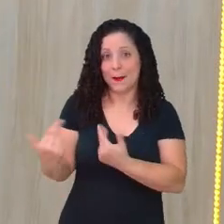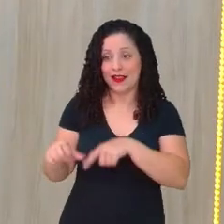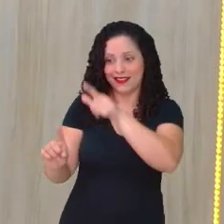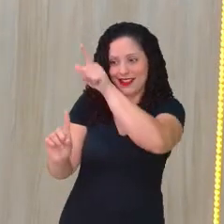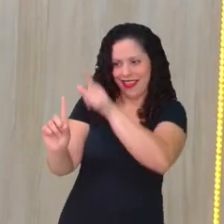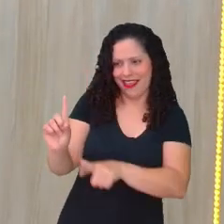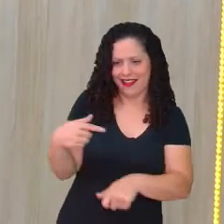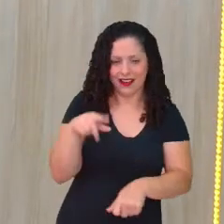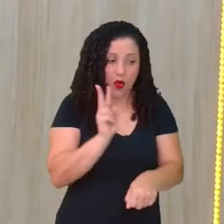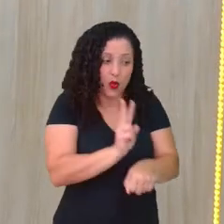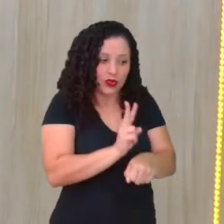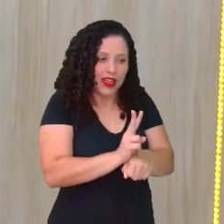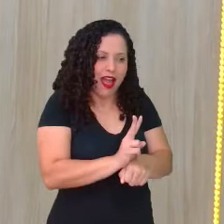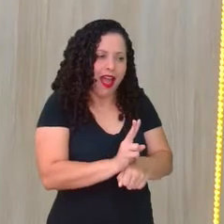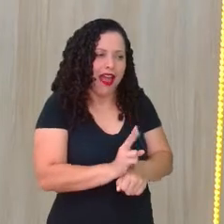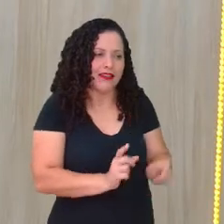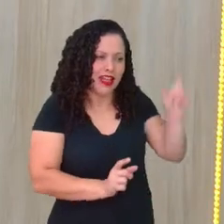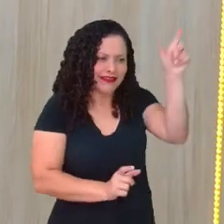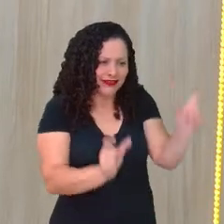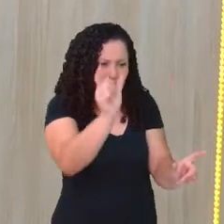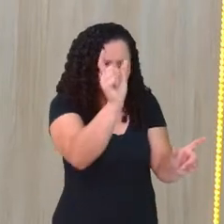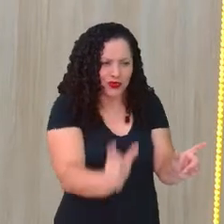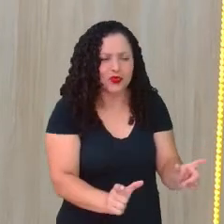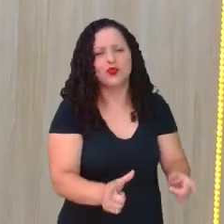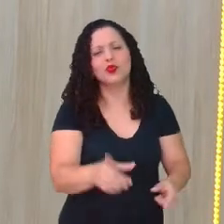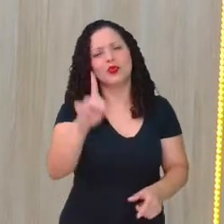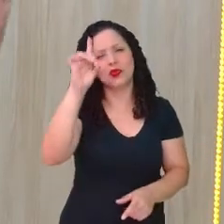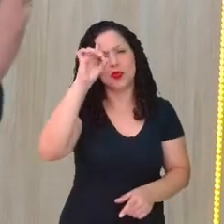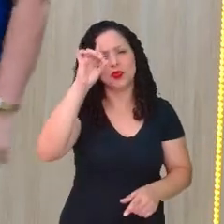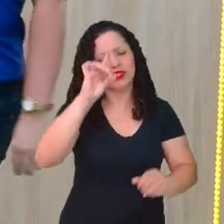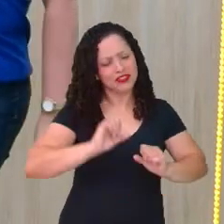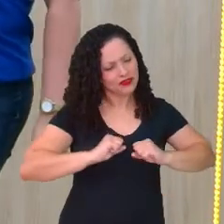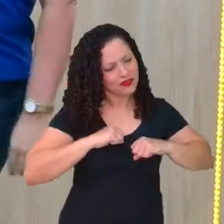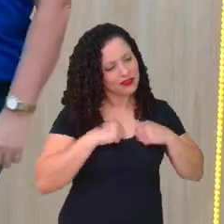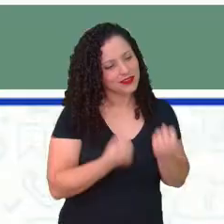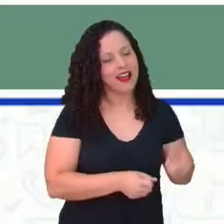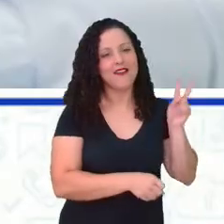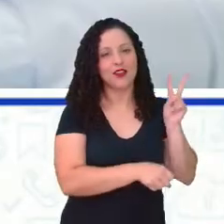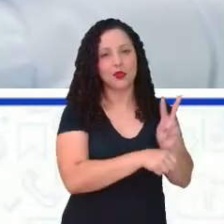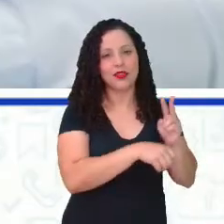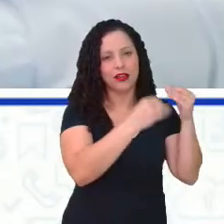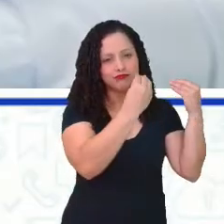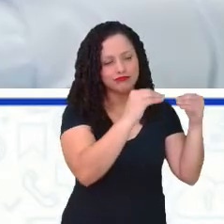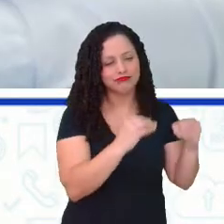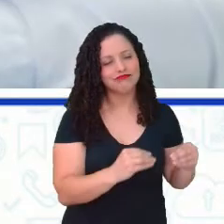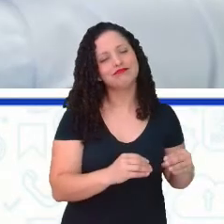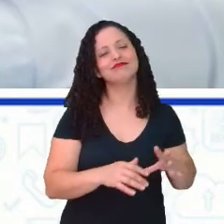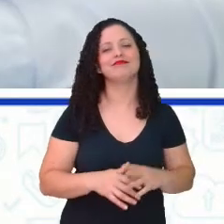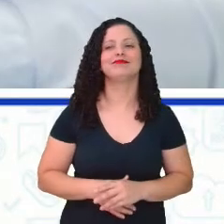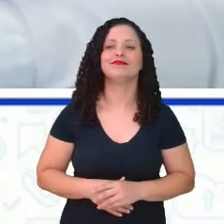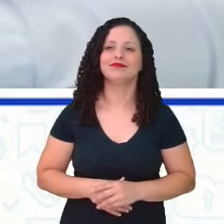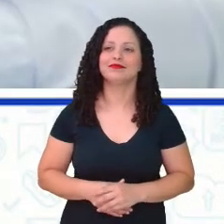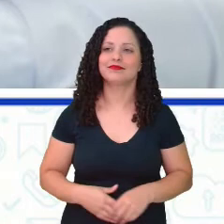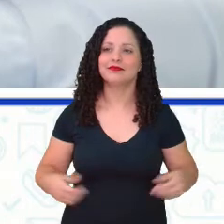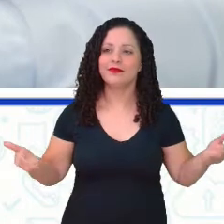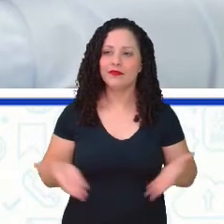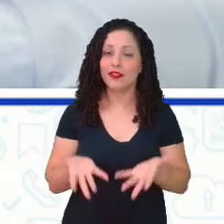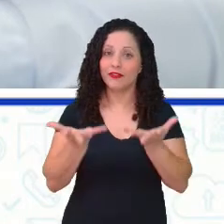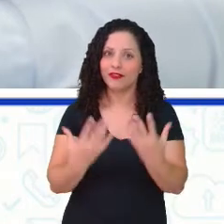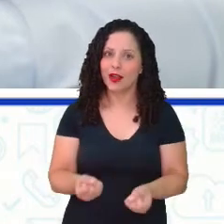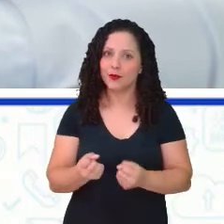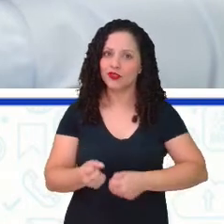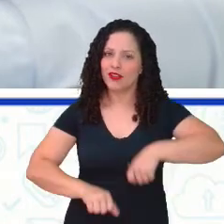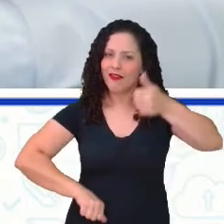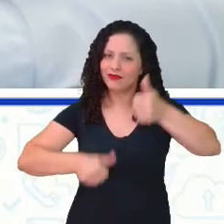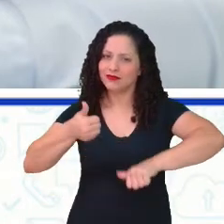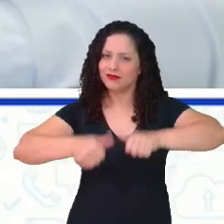que vivia dia a dia pelos seus filhos. Isso é importante também. Então, agora vamos analisar, não é?